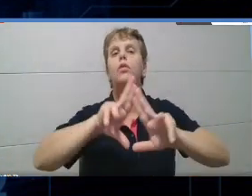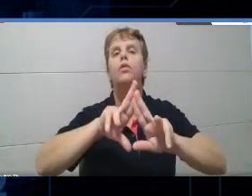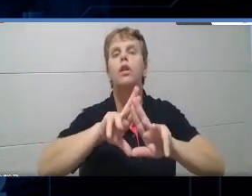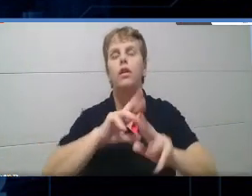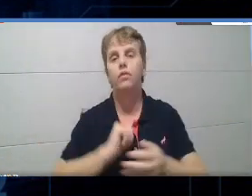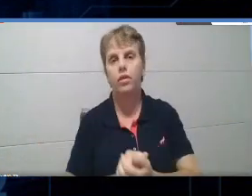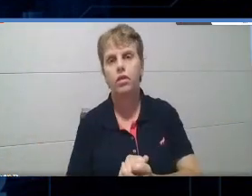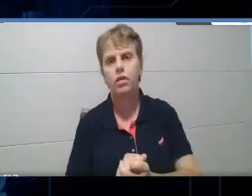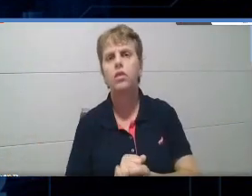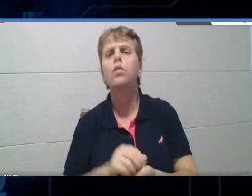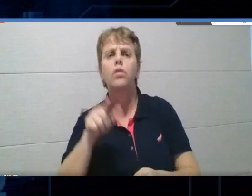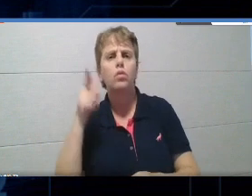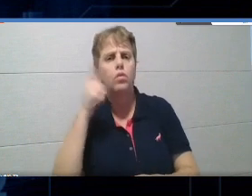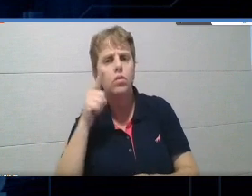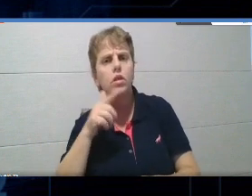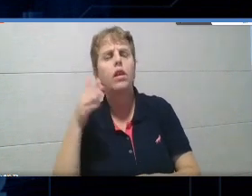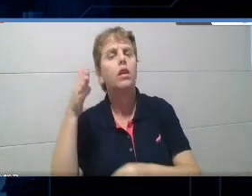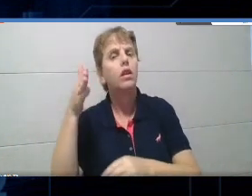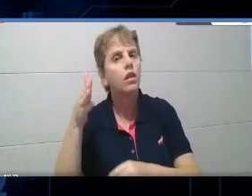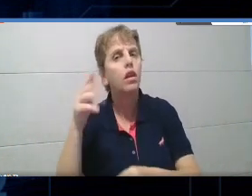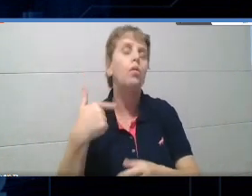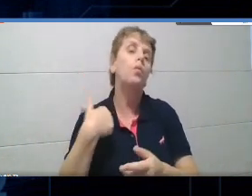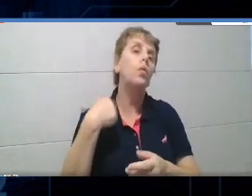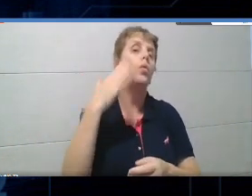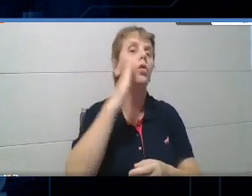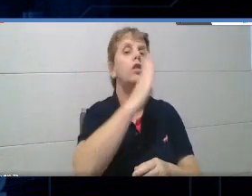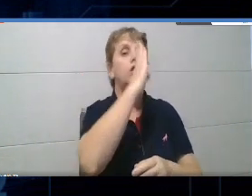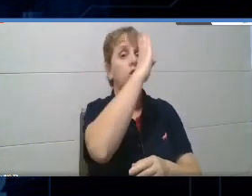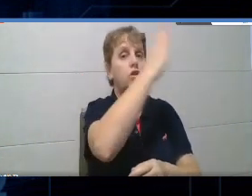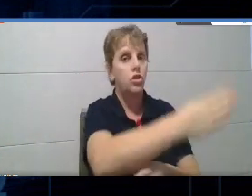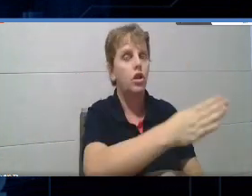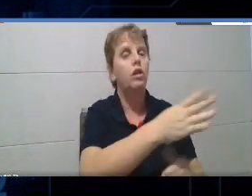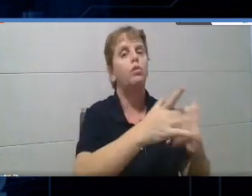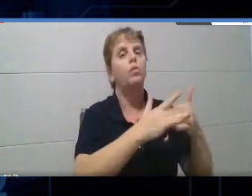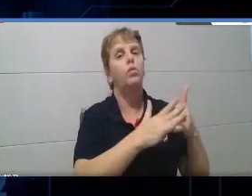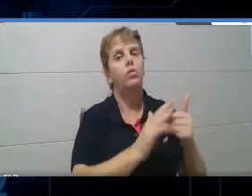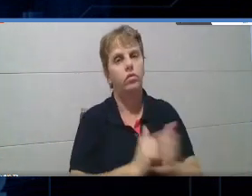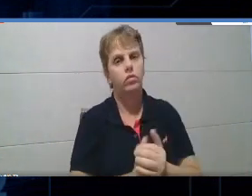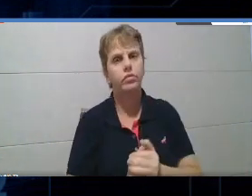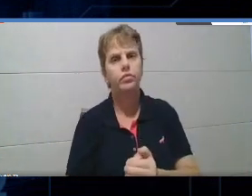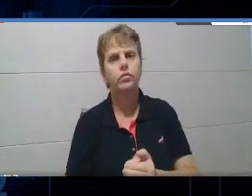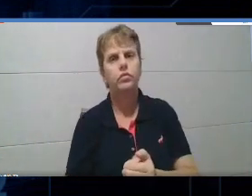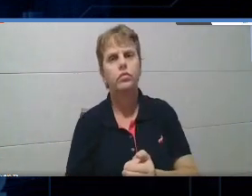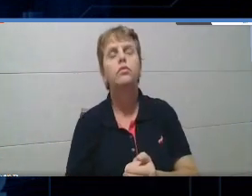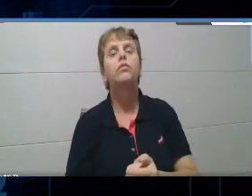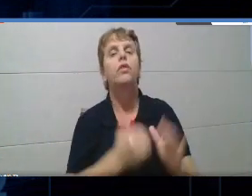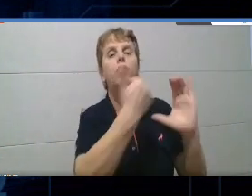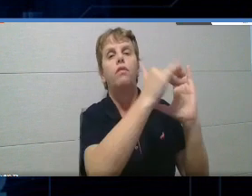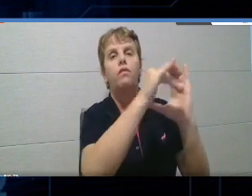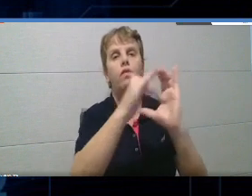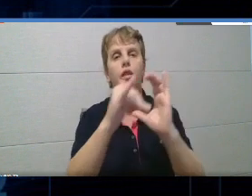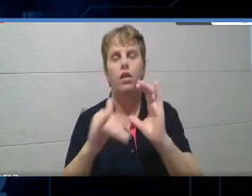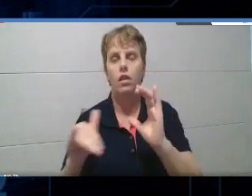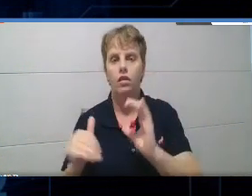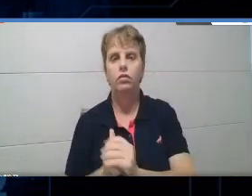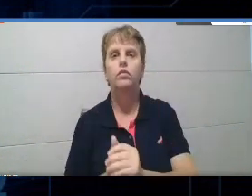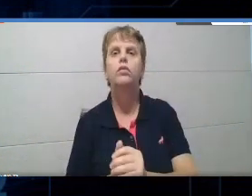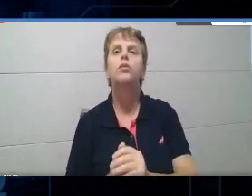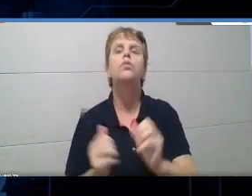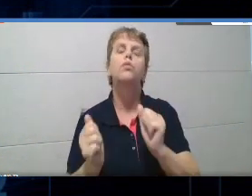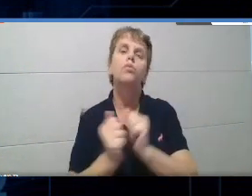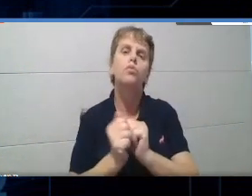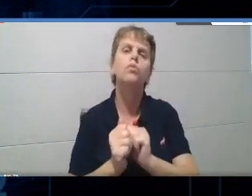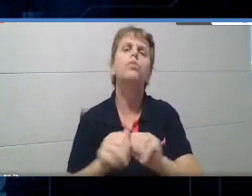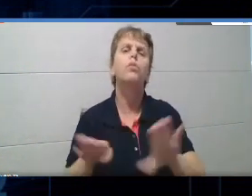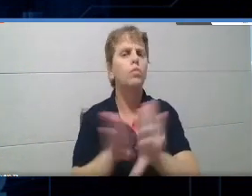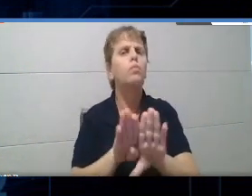podem acessar tanto pelo link, ou então, acessar ele já feito, o download que a gente vai estar encaminhando para vocês, junto com o material de